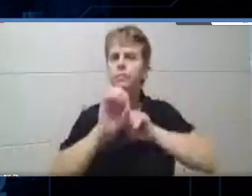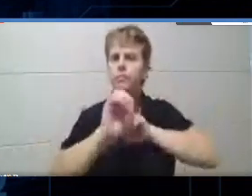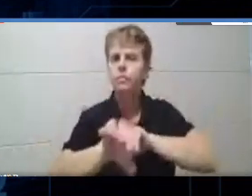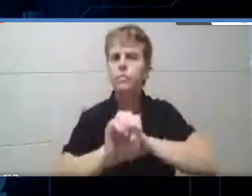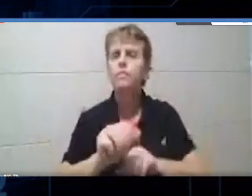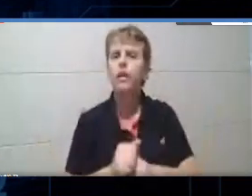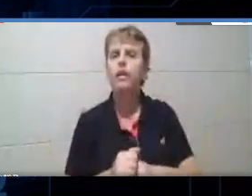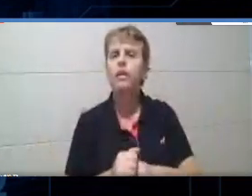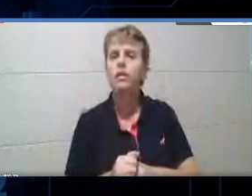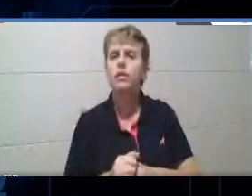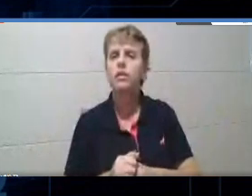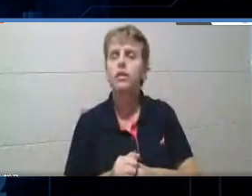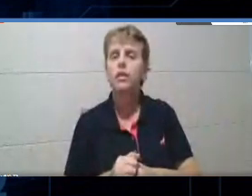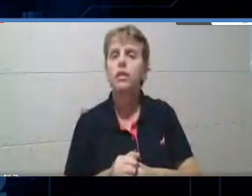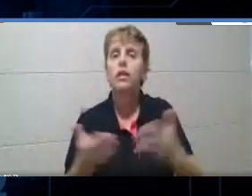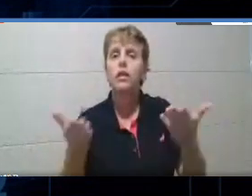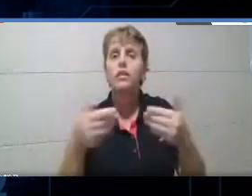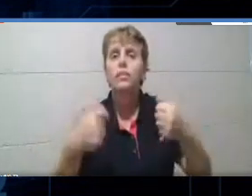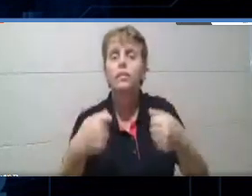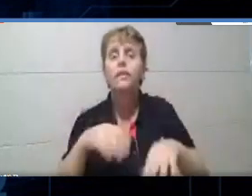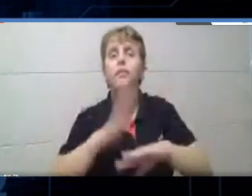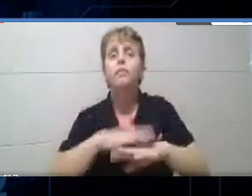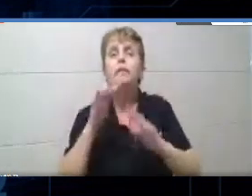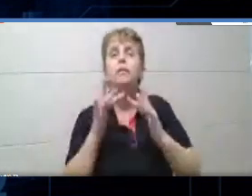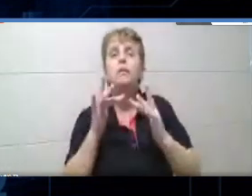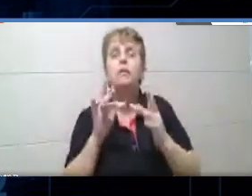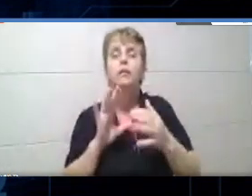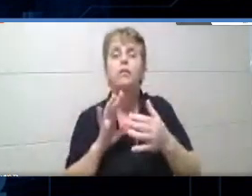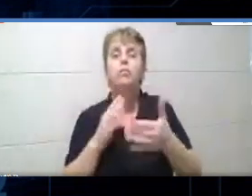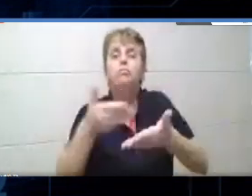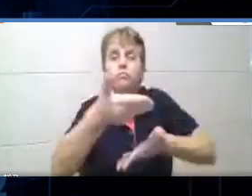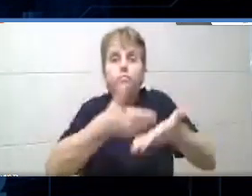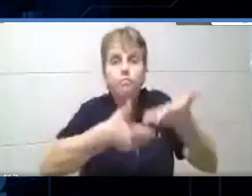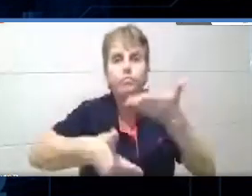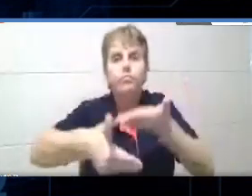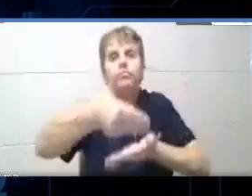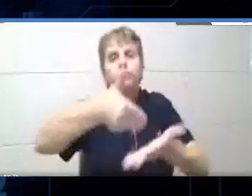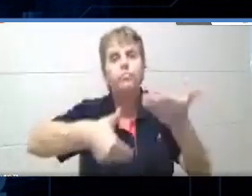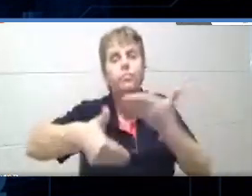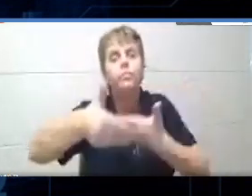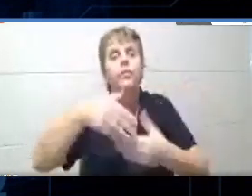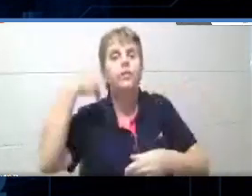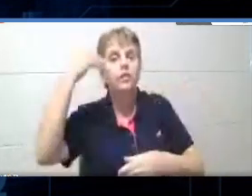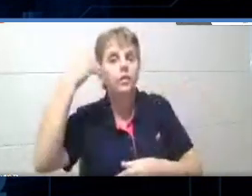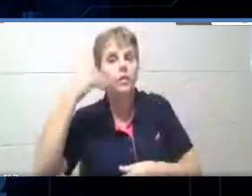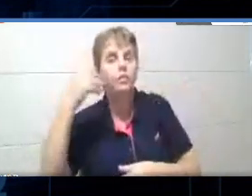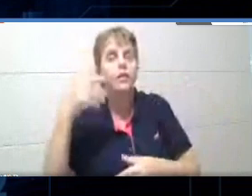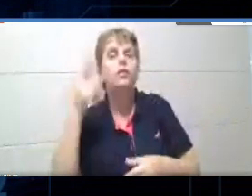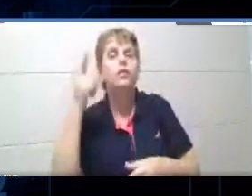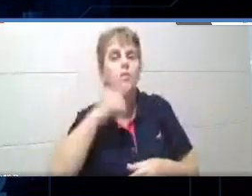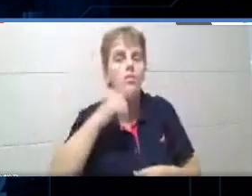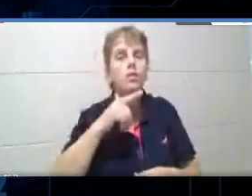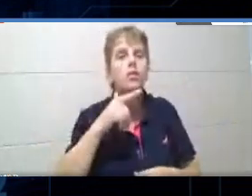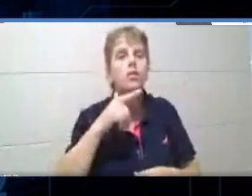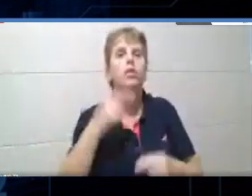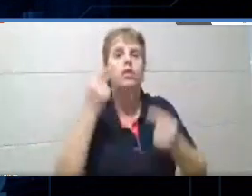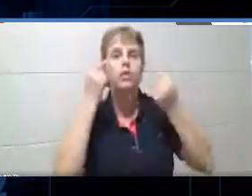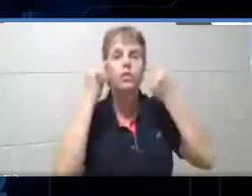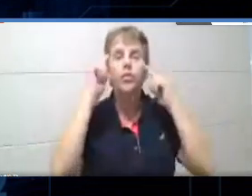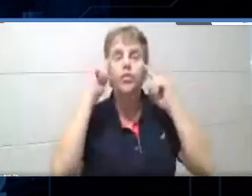mais próximos, né? Compartilhar realmente práticas que tenham dado certo conosco, né? Ideias,